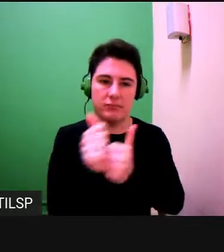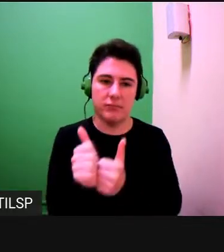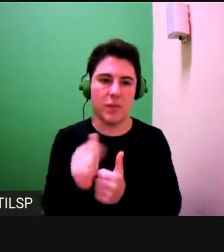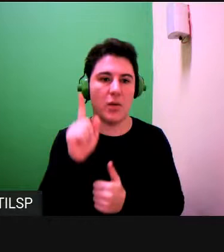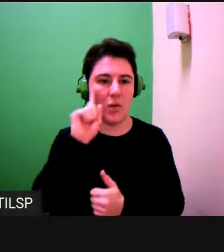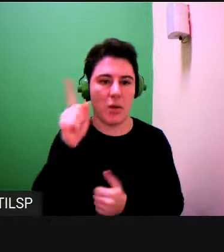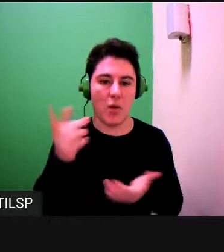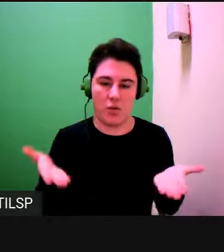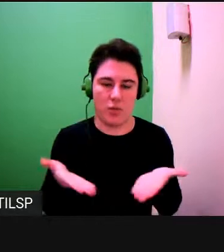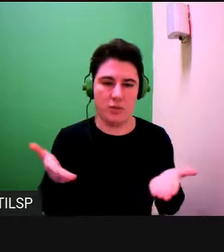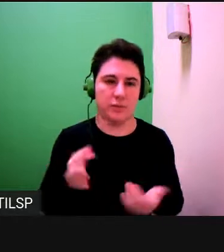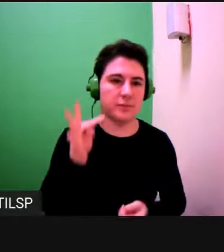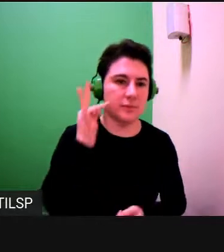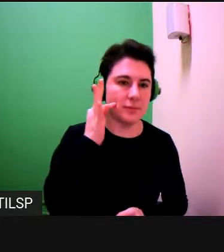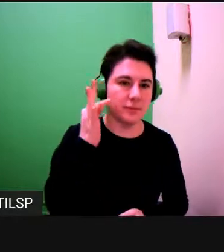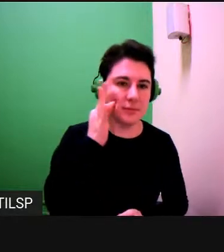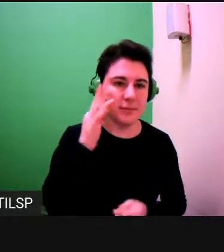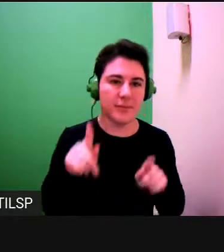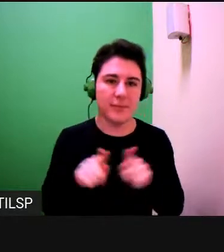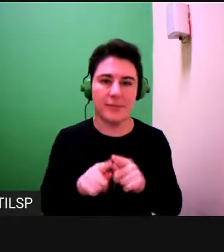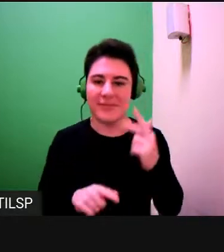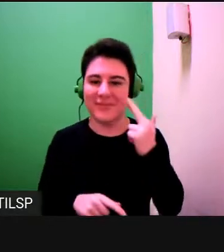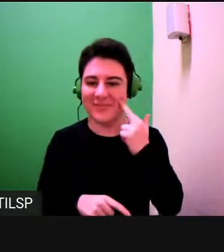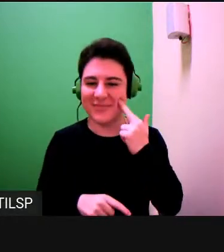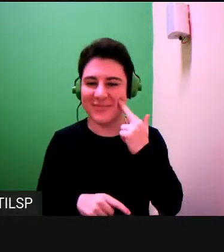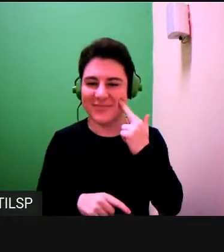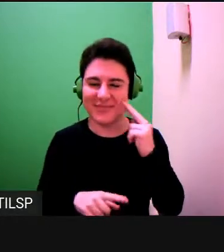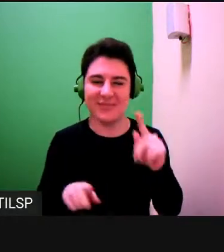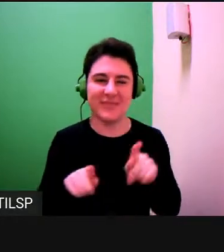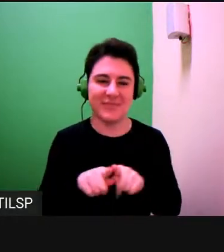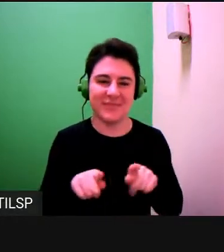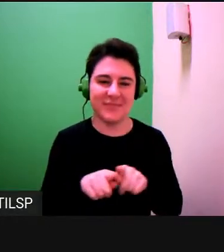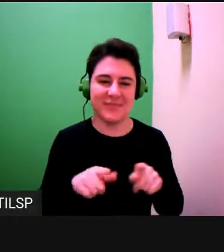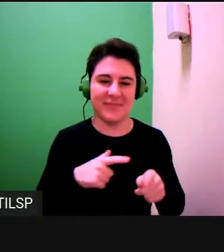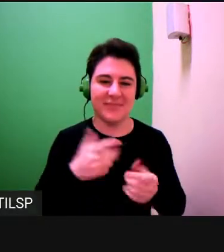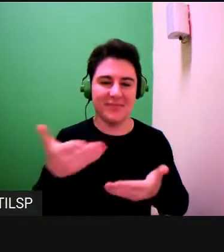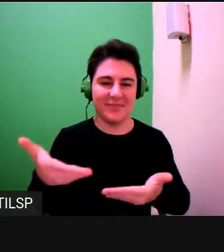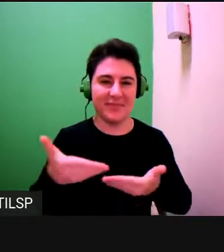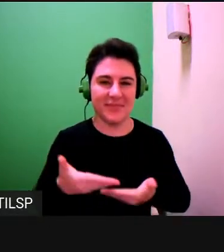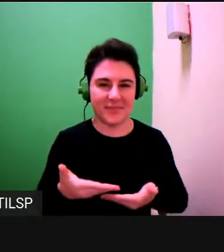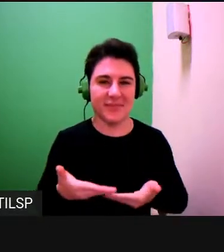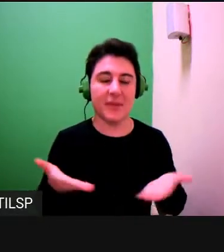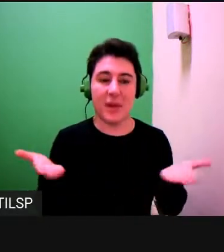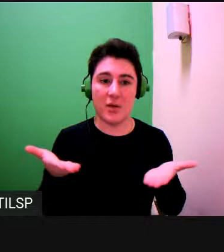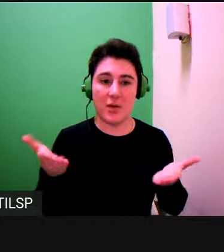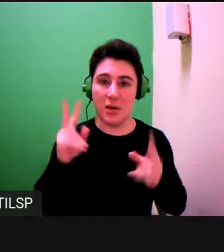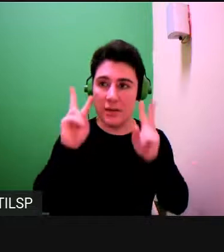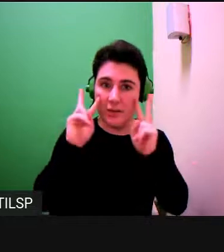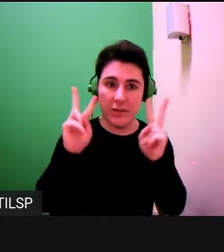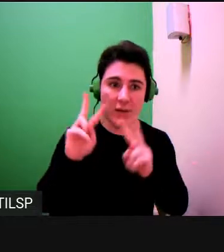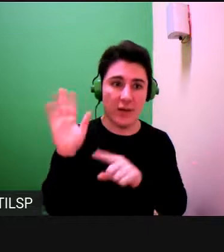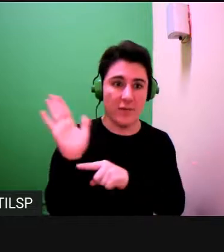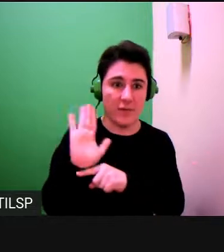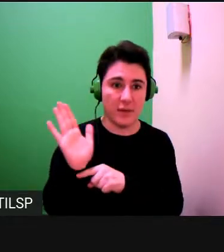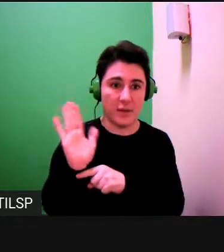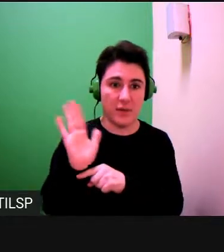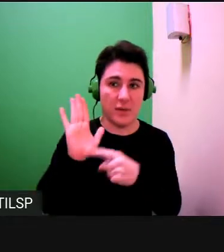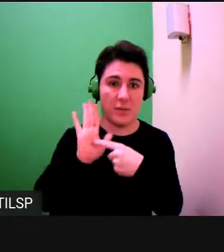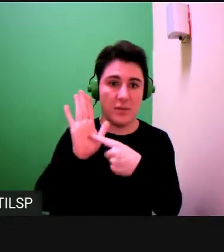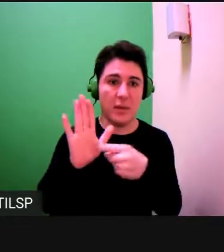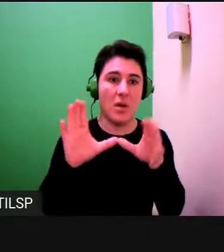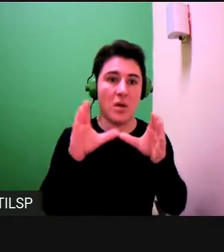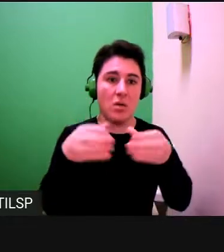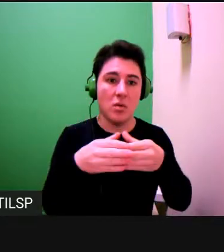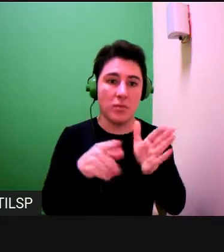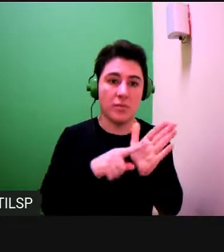hoje, ao Thiago e Rosana, e convido todos vocês para assistirem a um vídeo de apresentação do grupo de